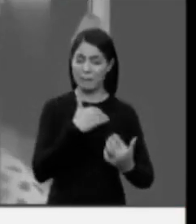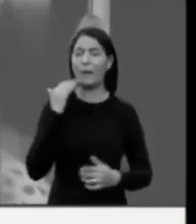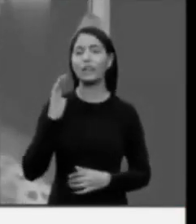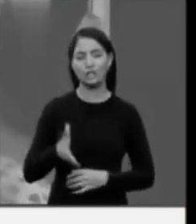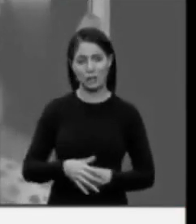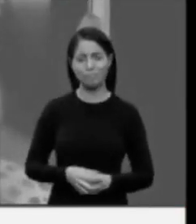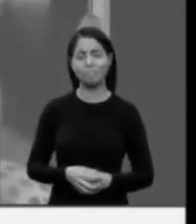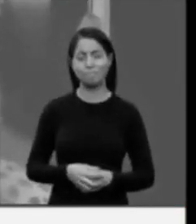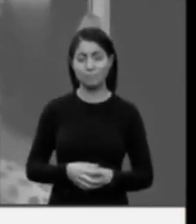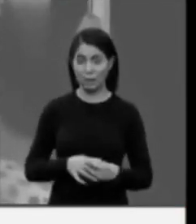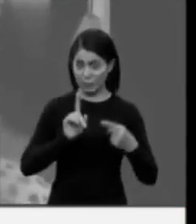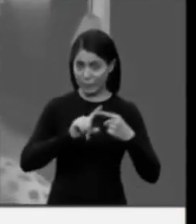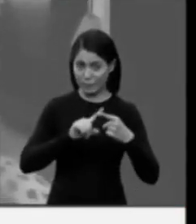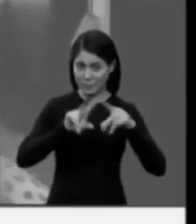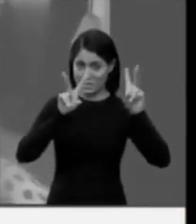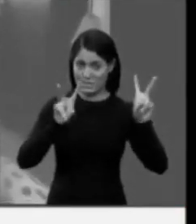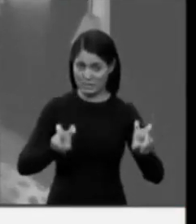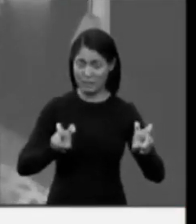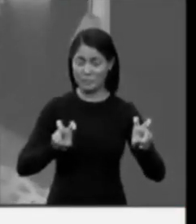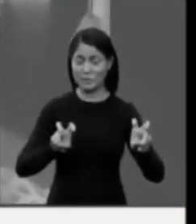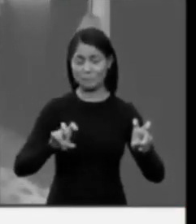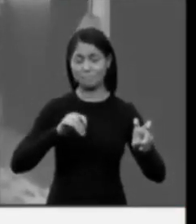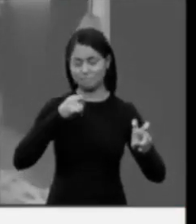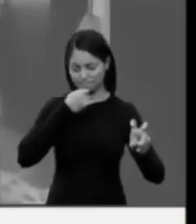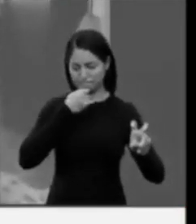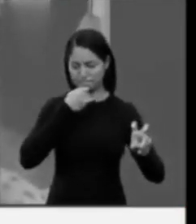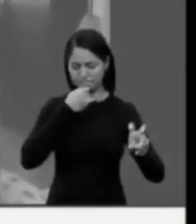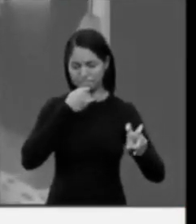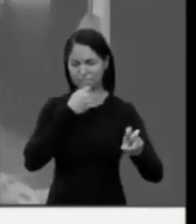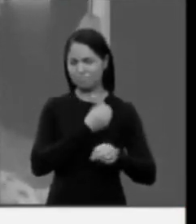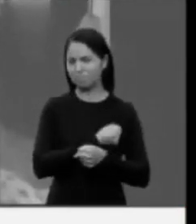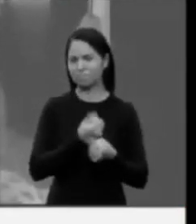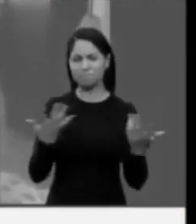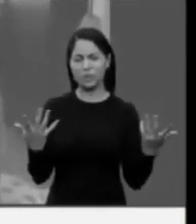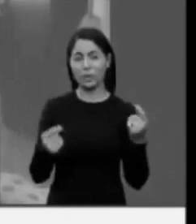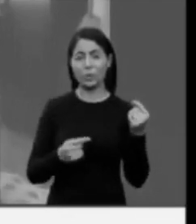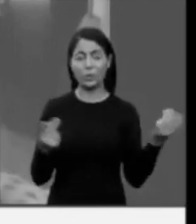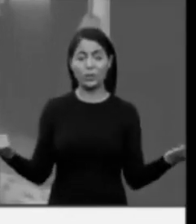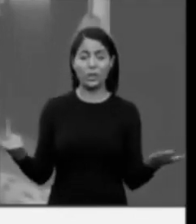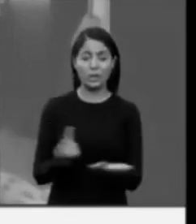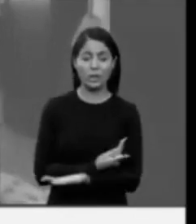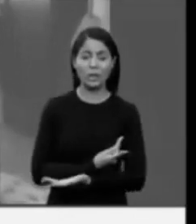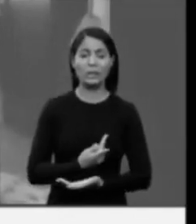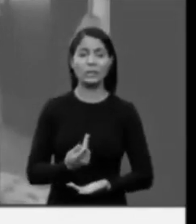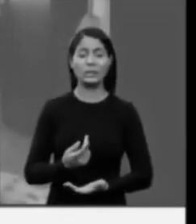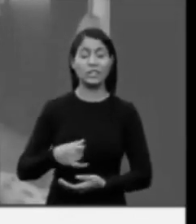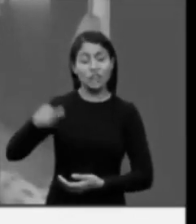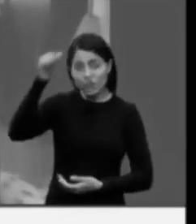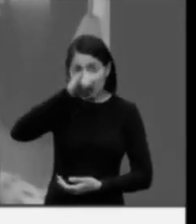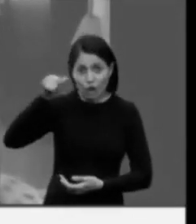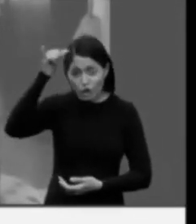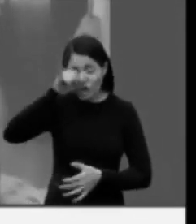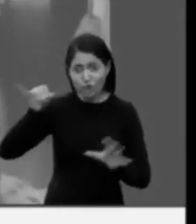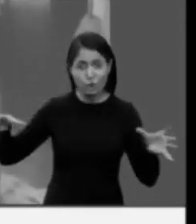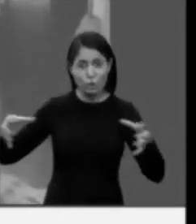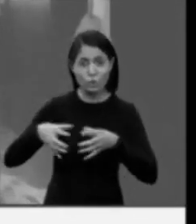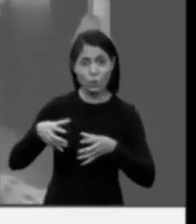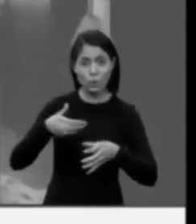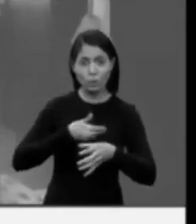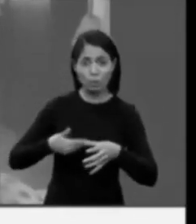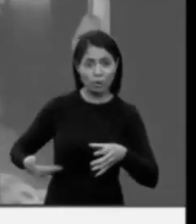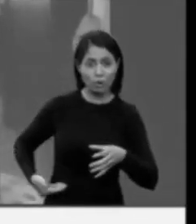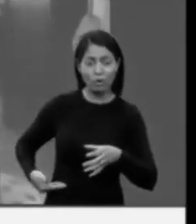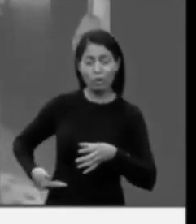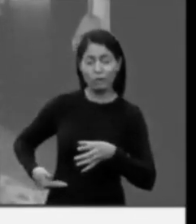Nós temos pautas emergenciais, infelizmente distraídas pela idiotice da equipe que compõe o governo do